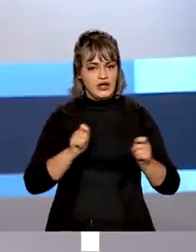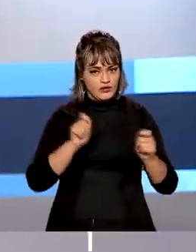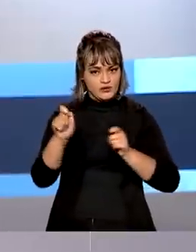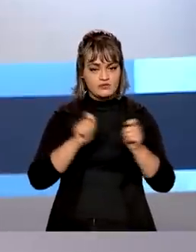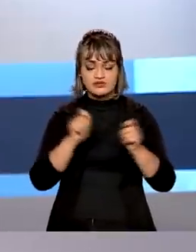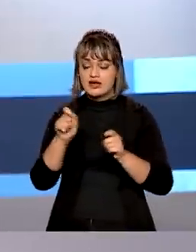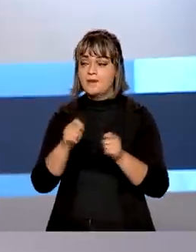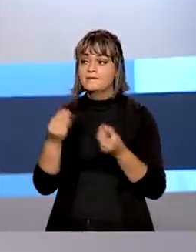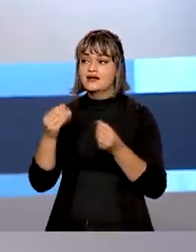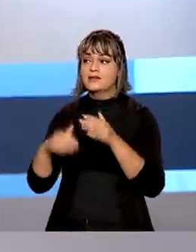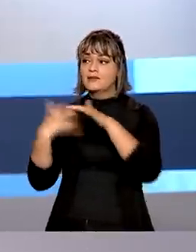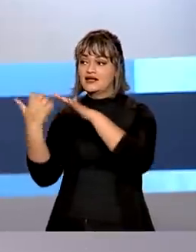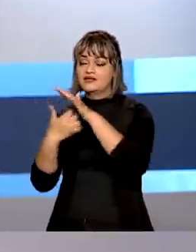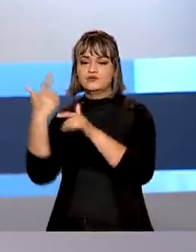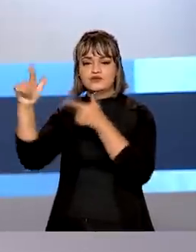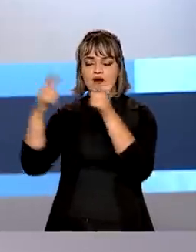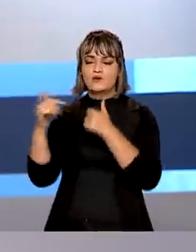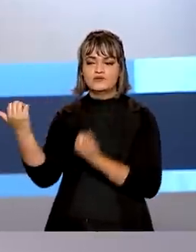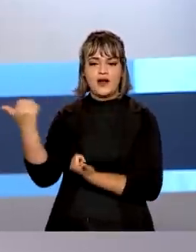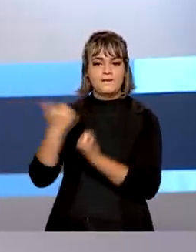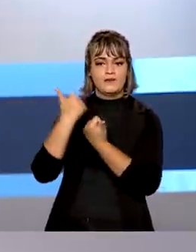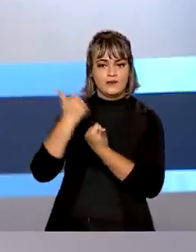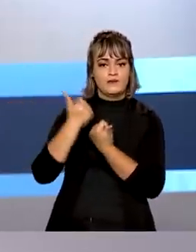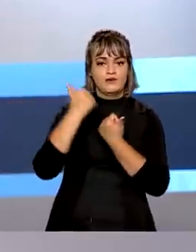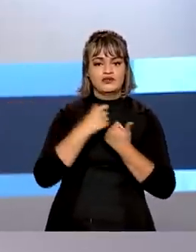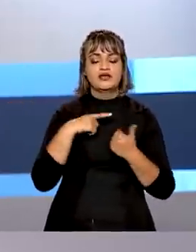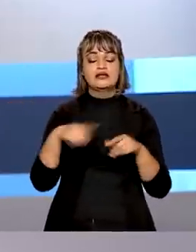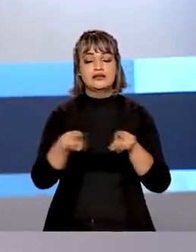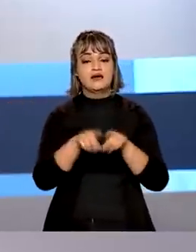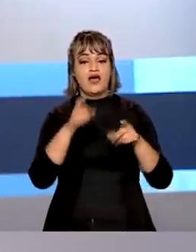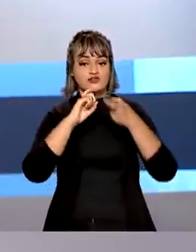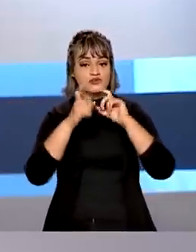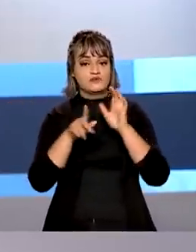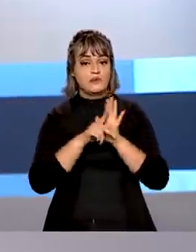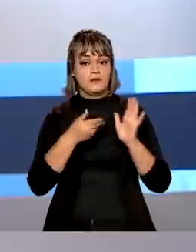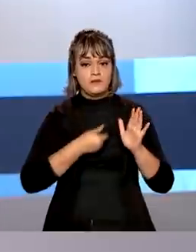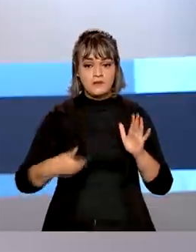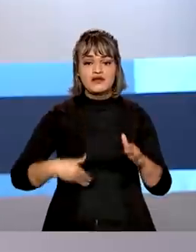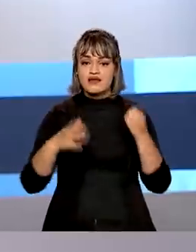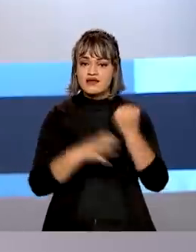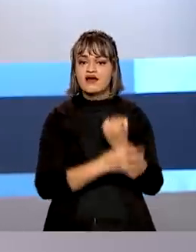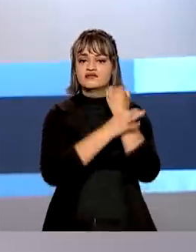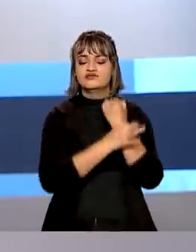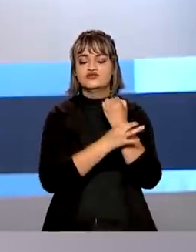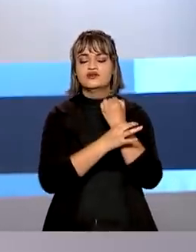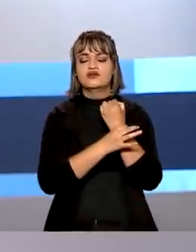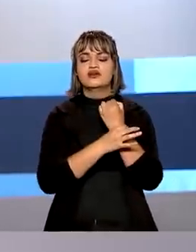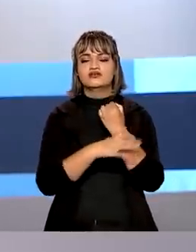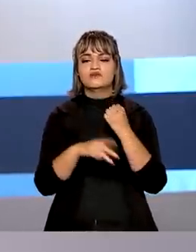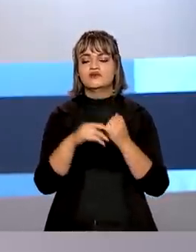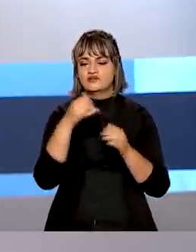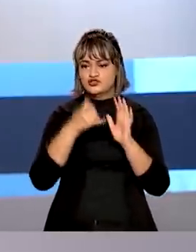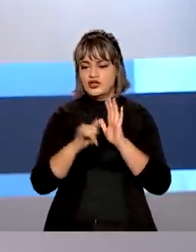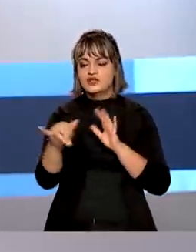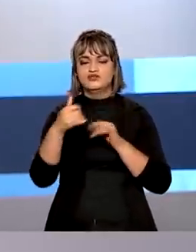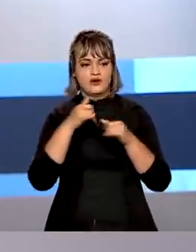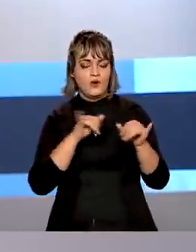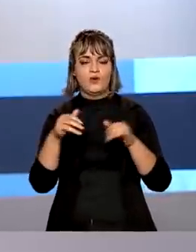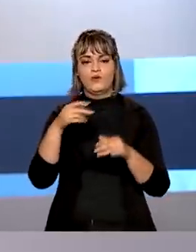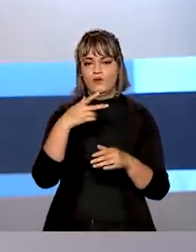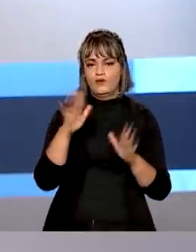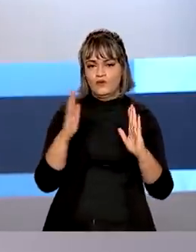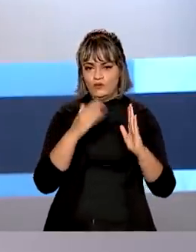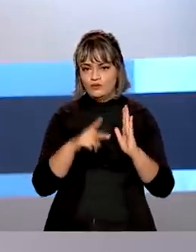de grandes indústrias consumidoras e também da própria administração pública e garantir a segurança do fornecimento de energia no país